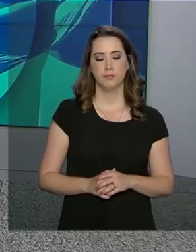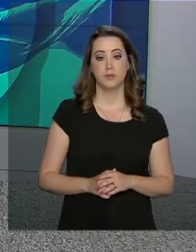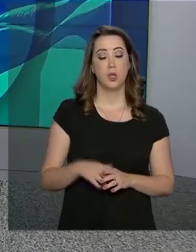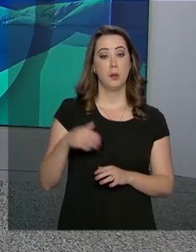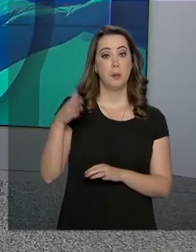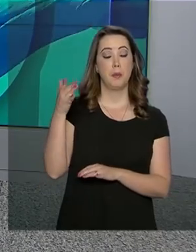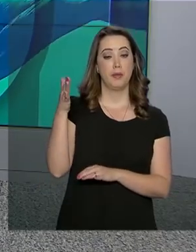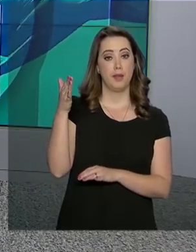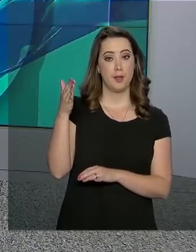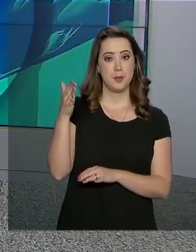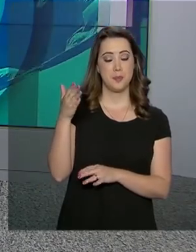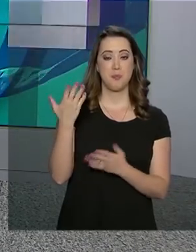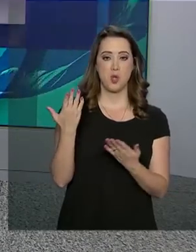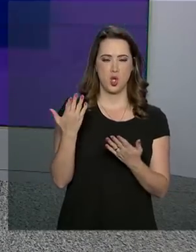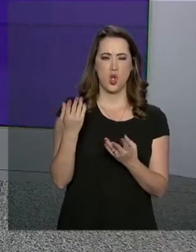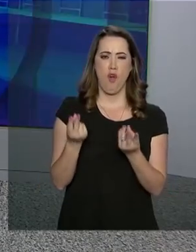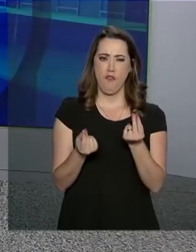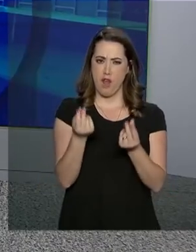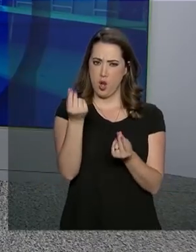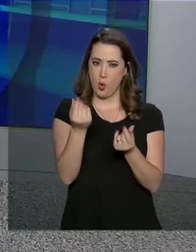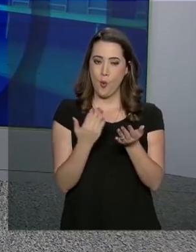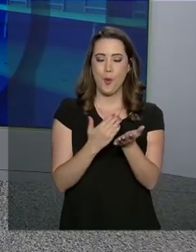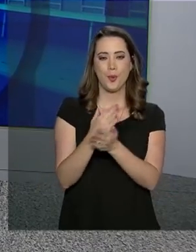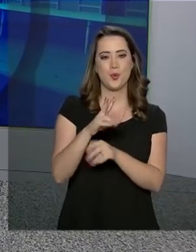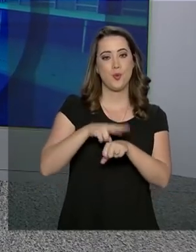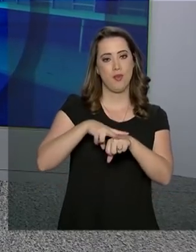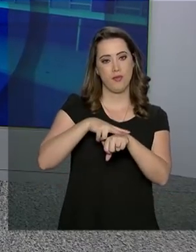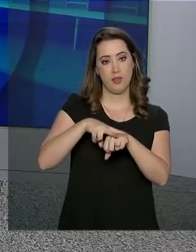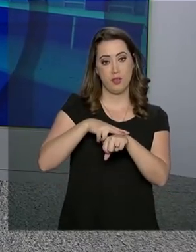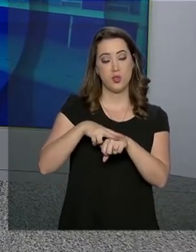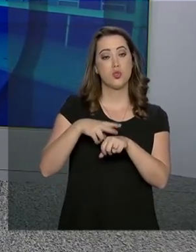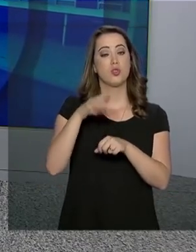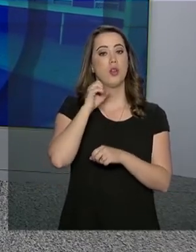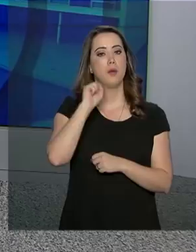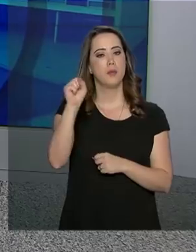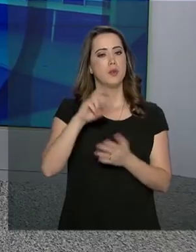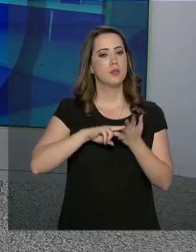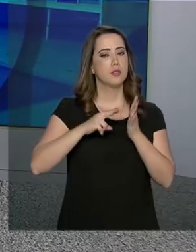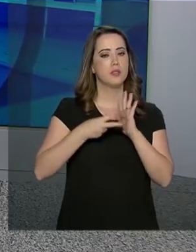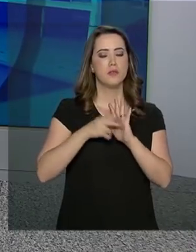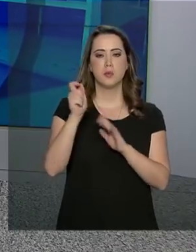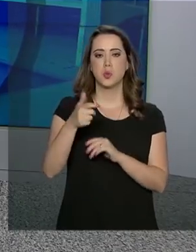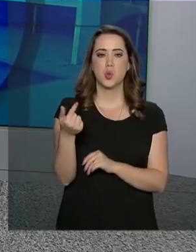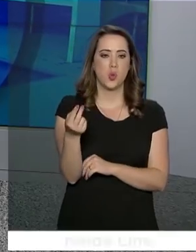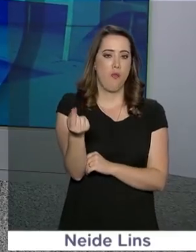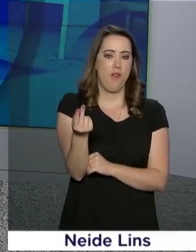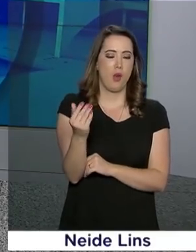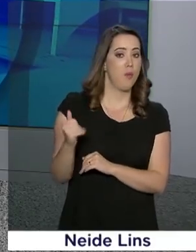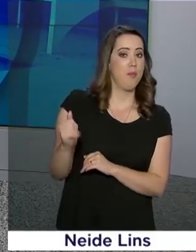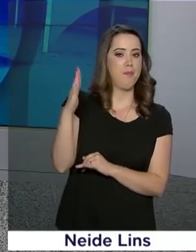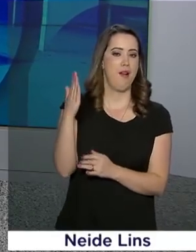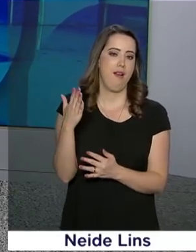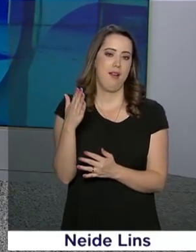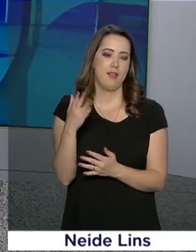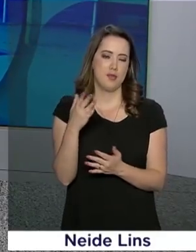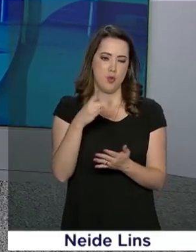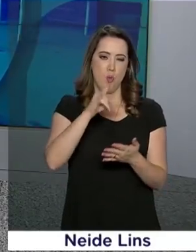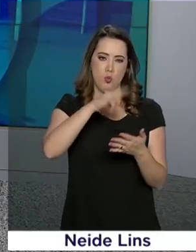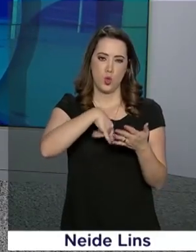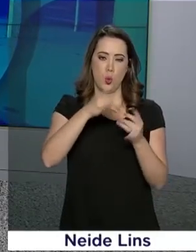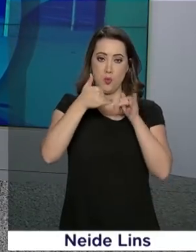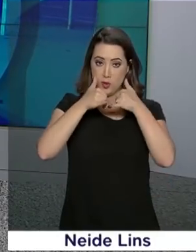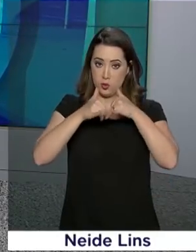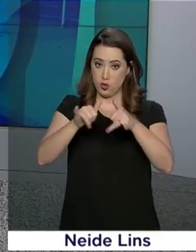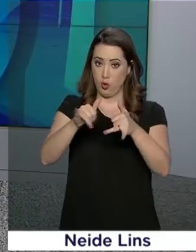A bandeira tarifária continua verde em abril, o que significa que o consumidor não terá custo extra nas contas de